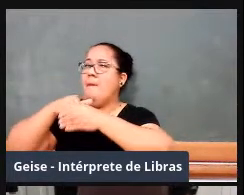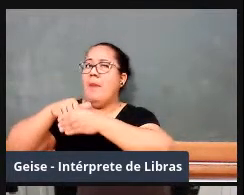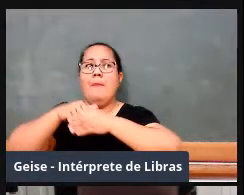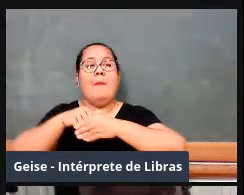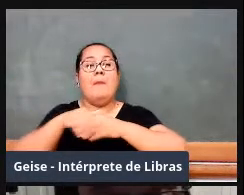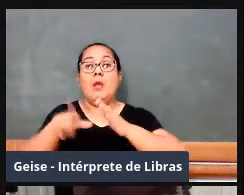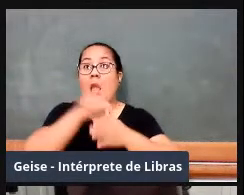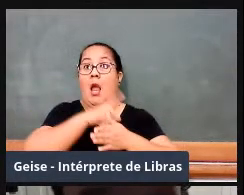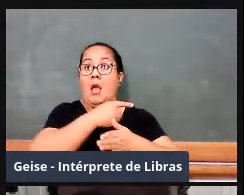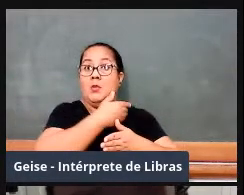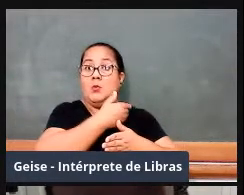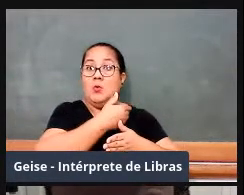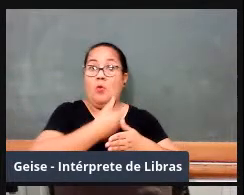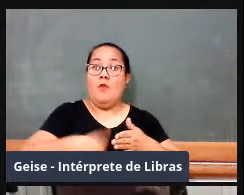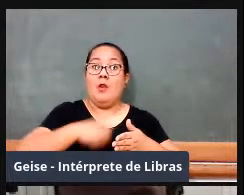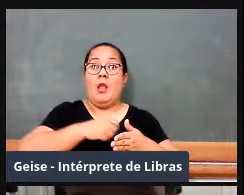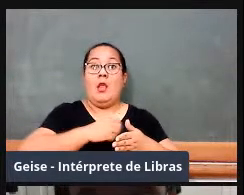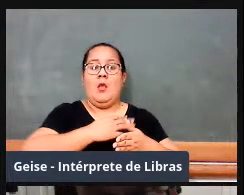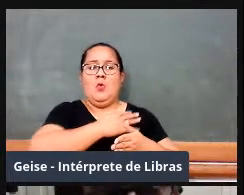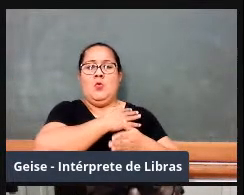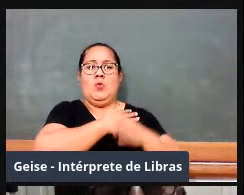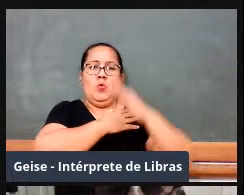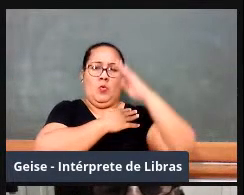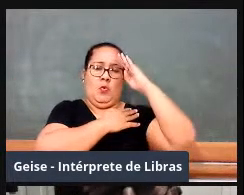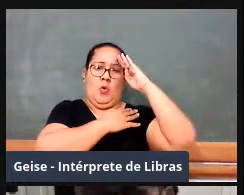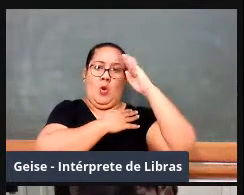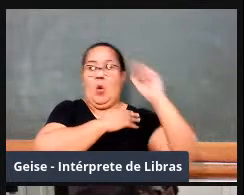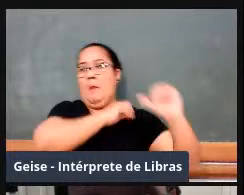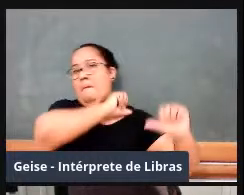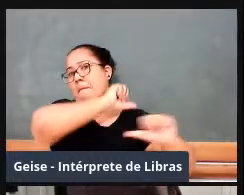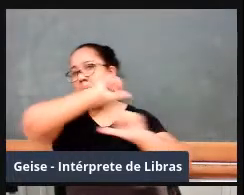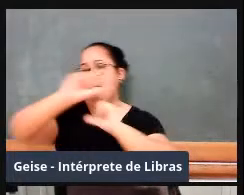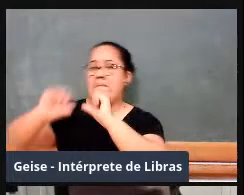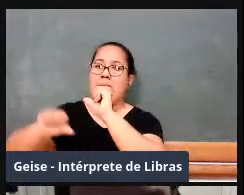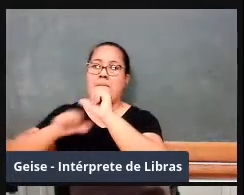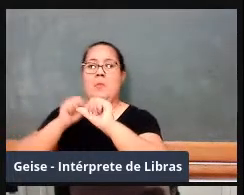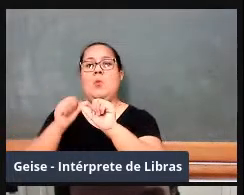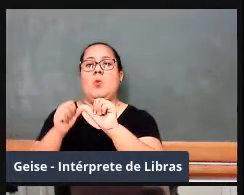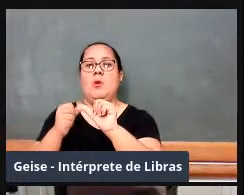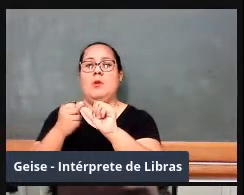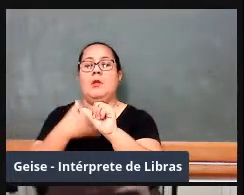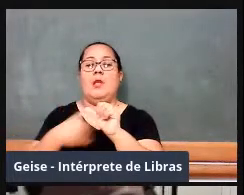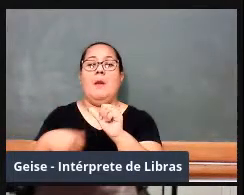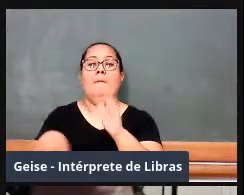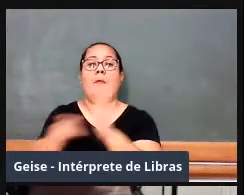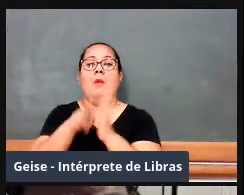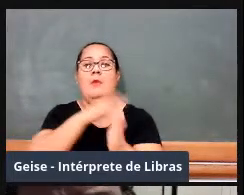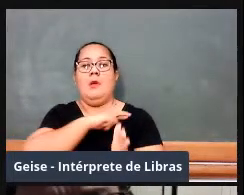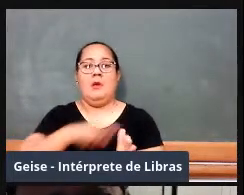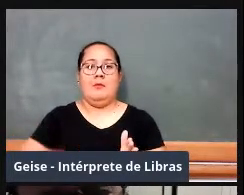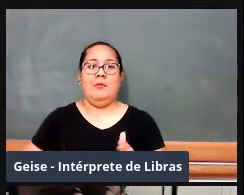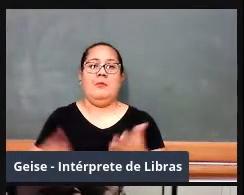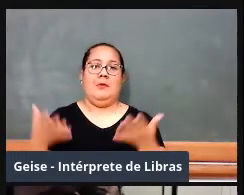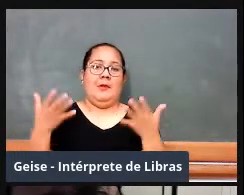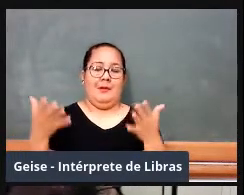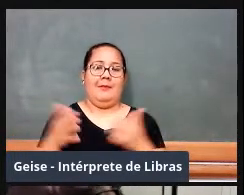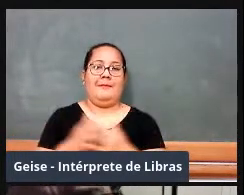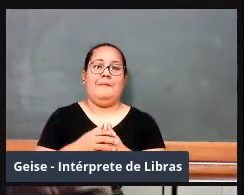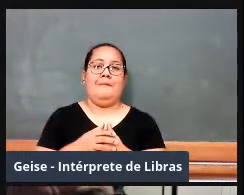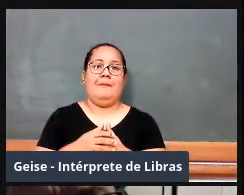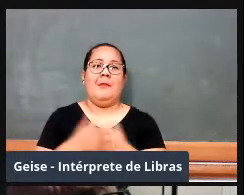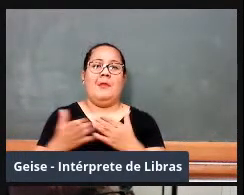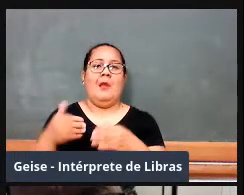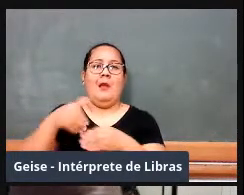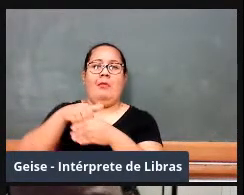dos chamados anos de chumbo, a gente vai ter não inicialmente eleições